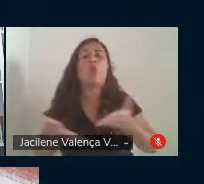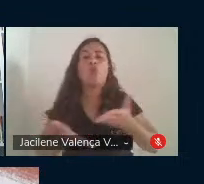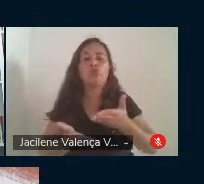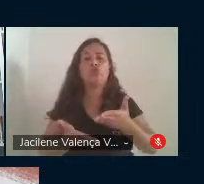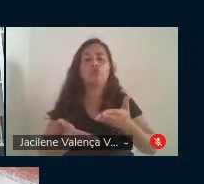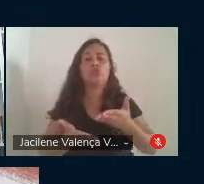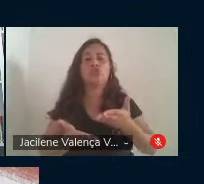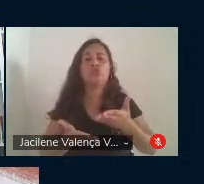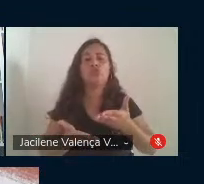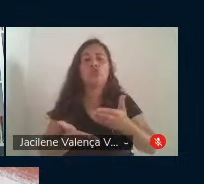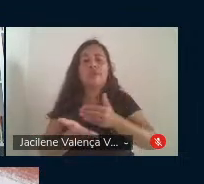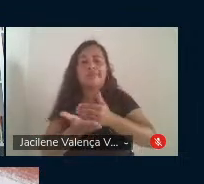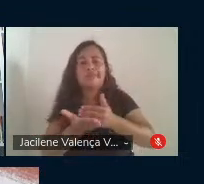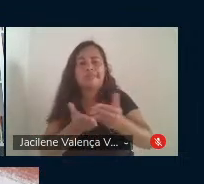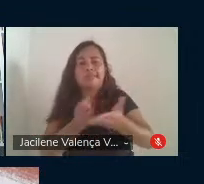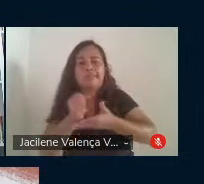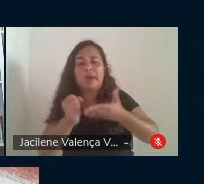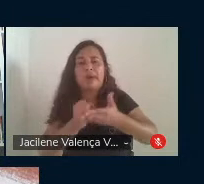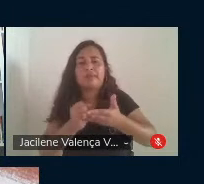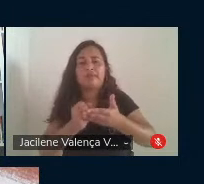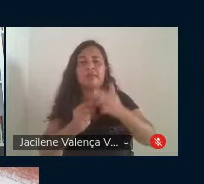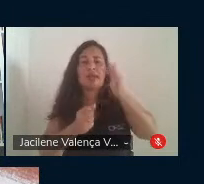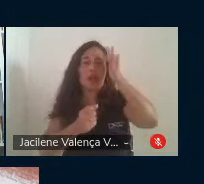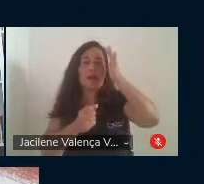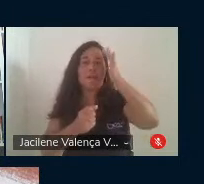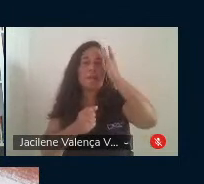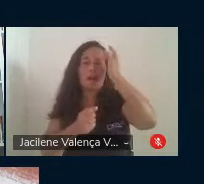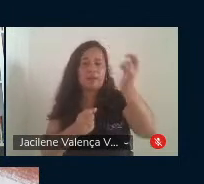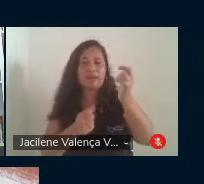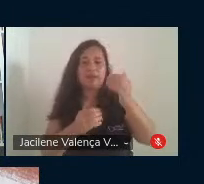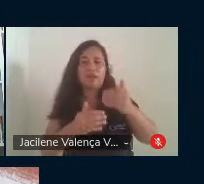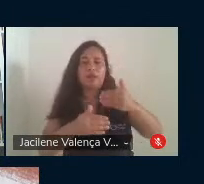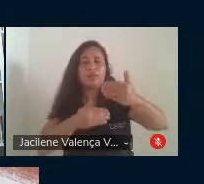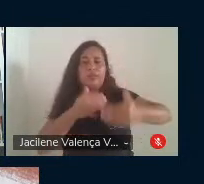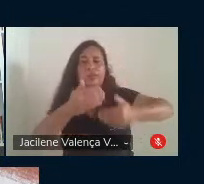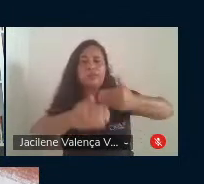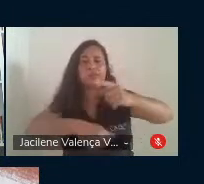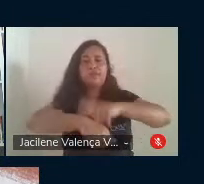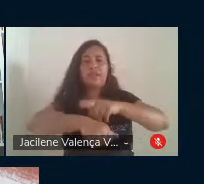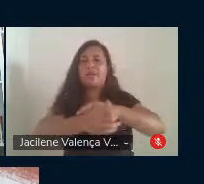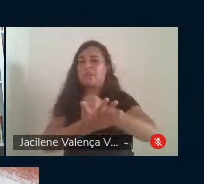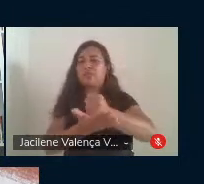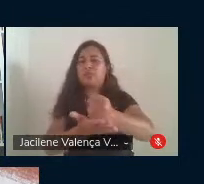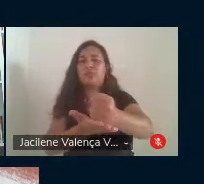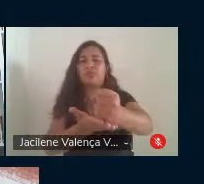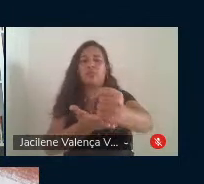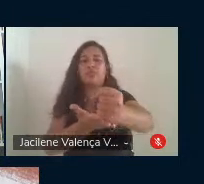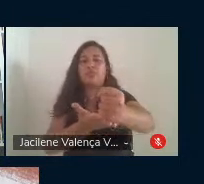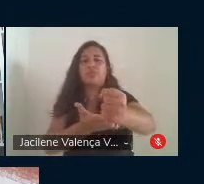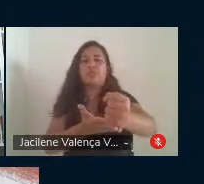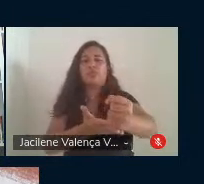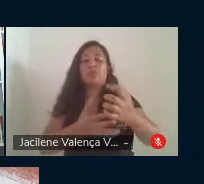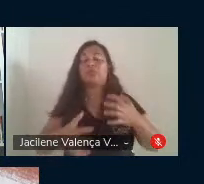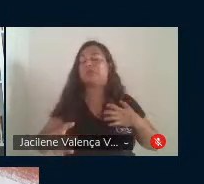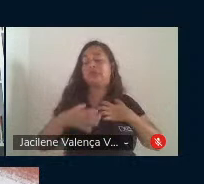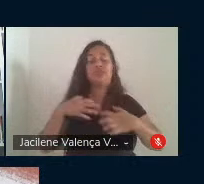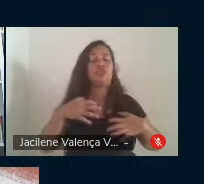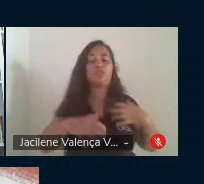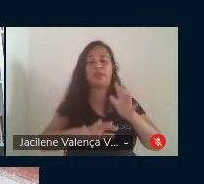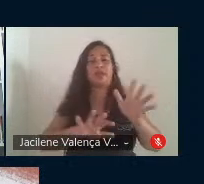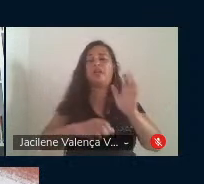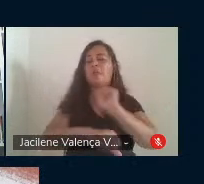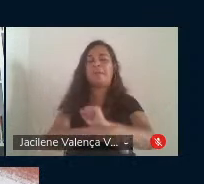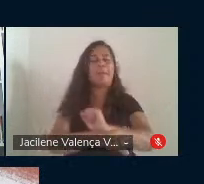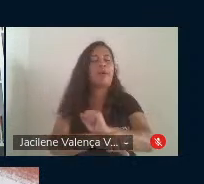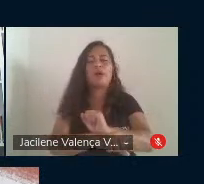para não ter medo que esse tempo vai passar. Não se desespere, não nem pare de sonhar.